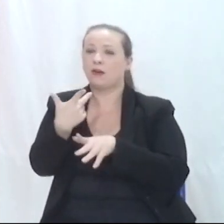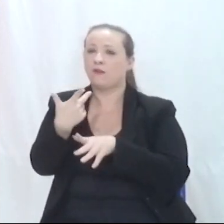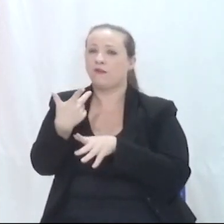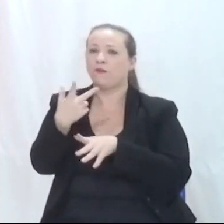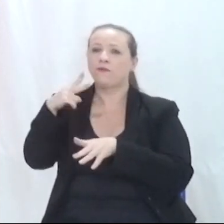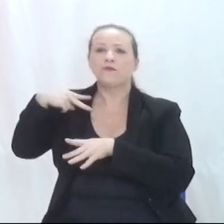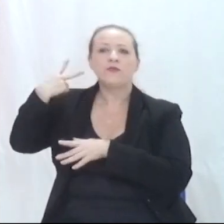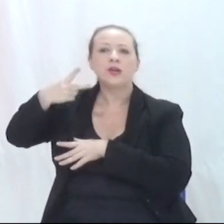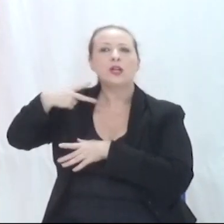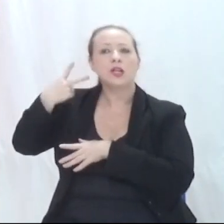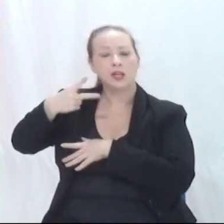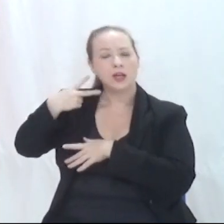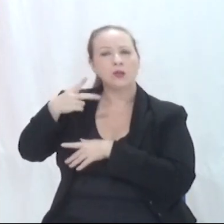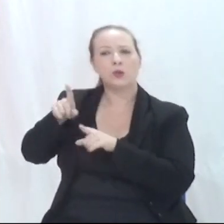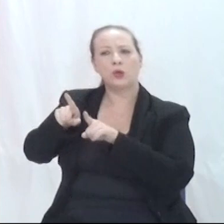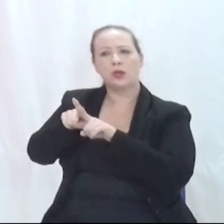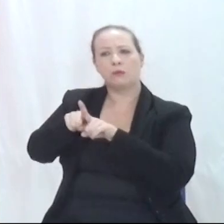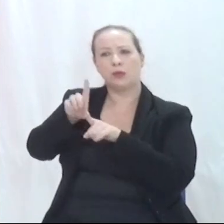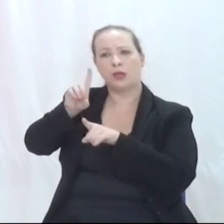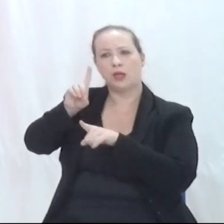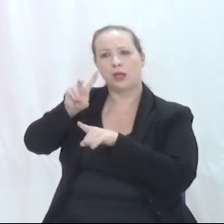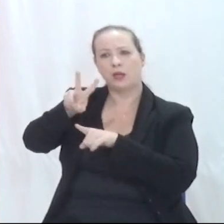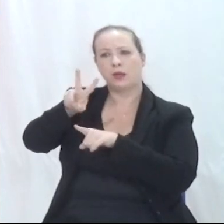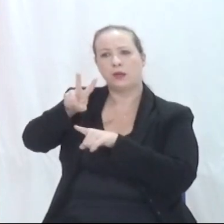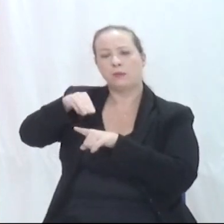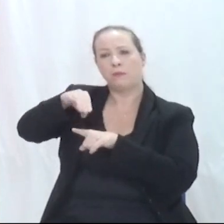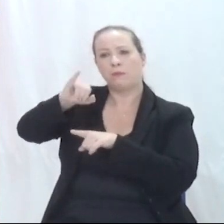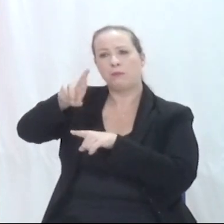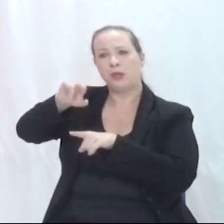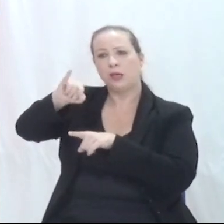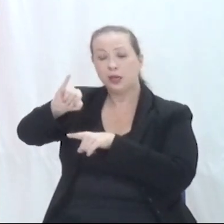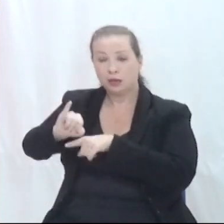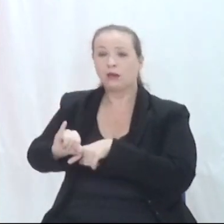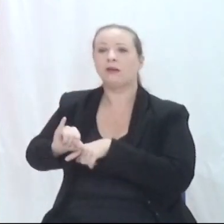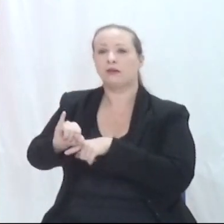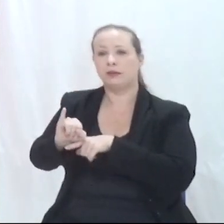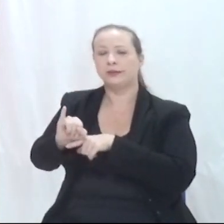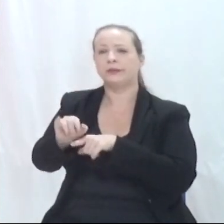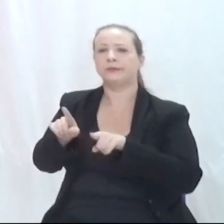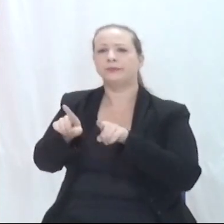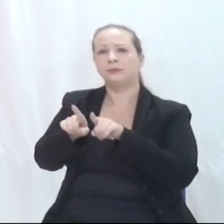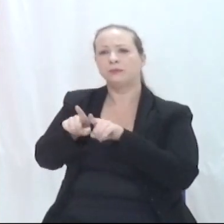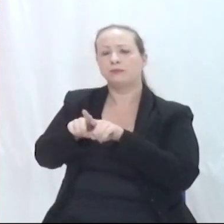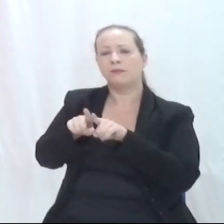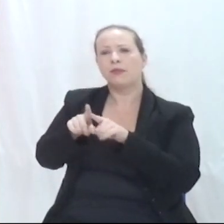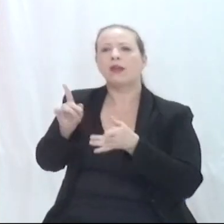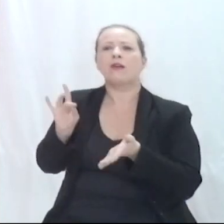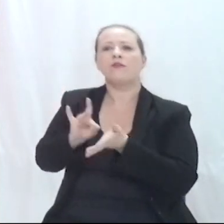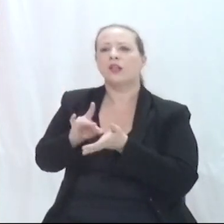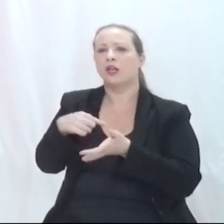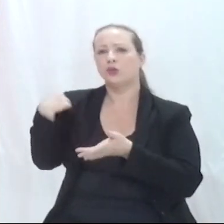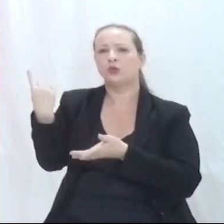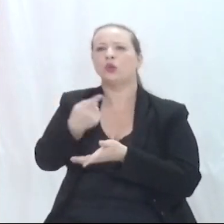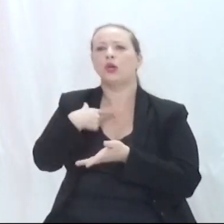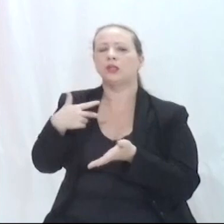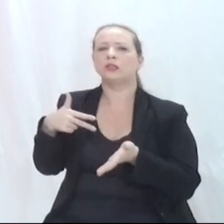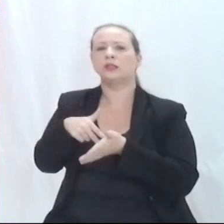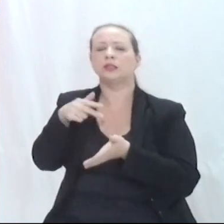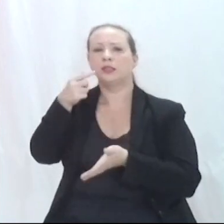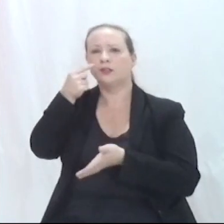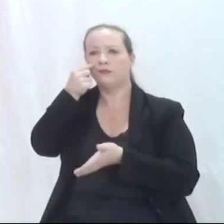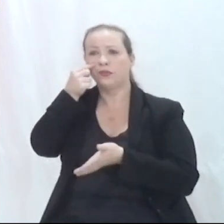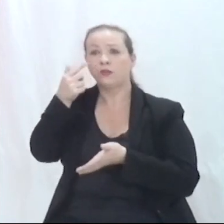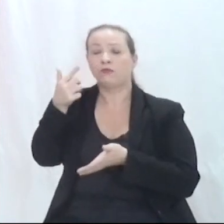também o proponente dessa audiência pública, e a todos aqui presentes. Na verdade, gente está aqui para